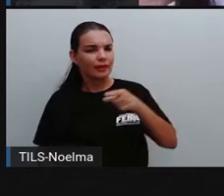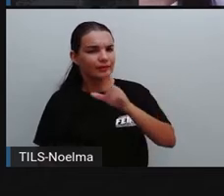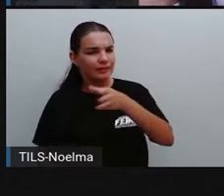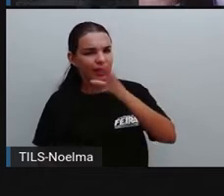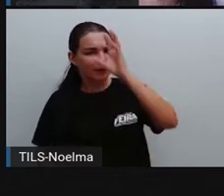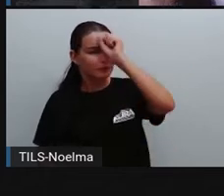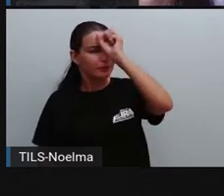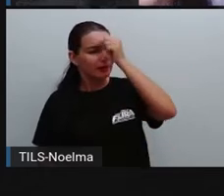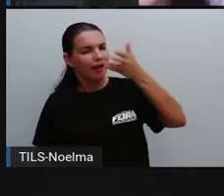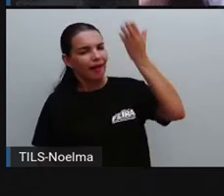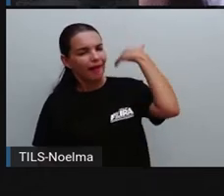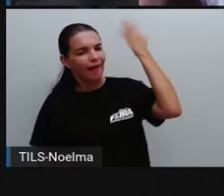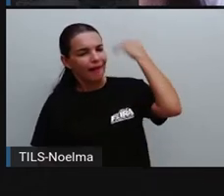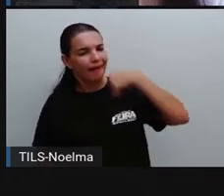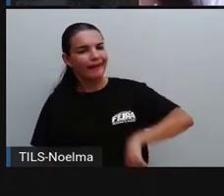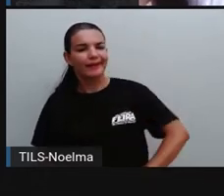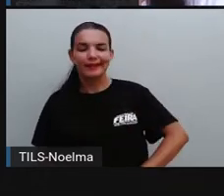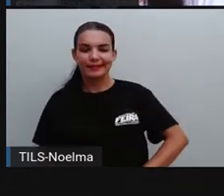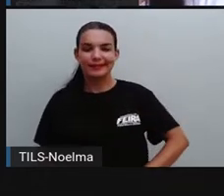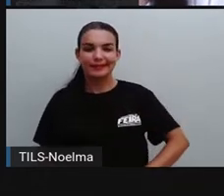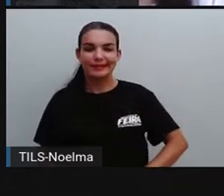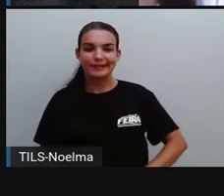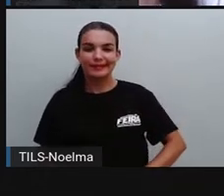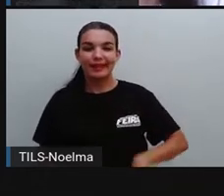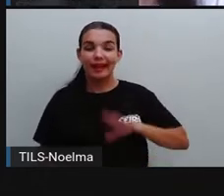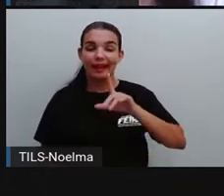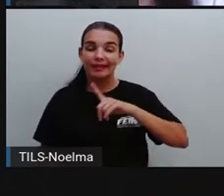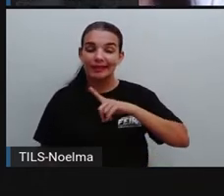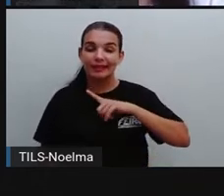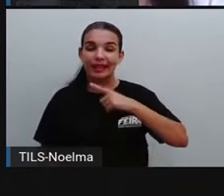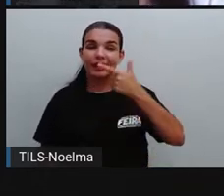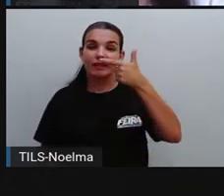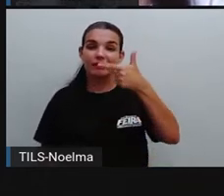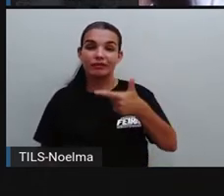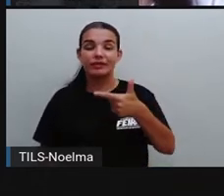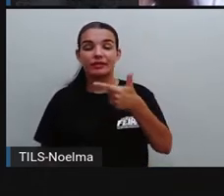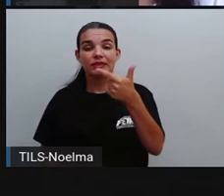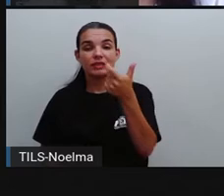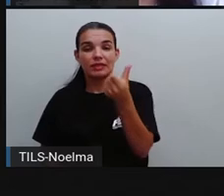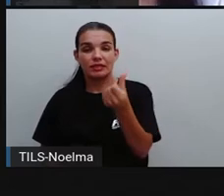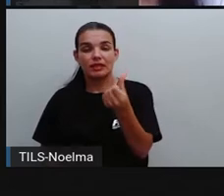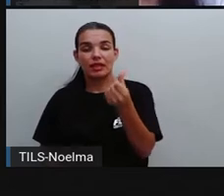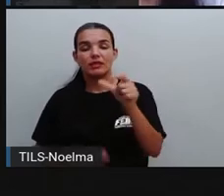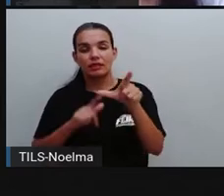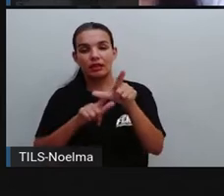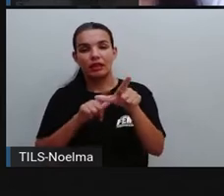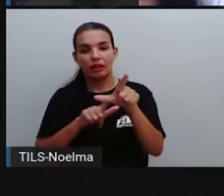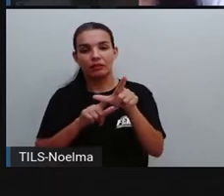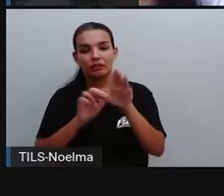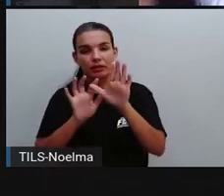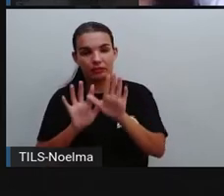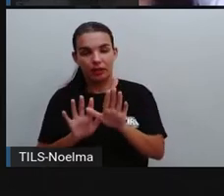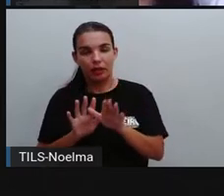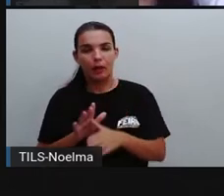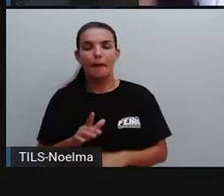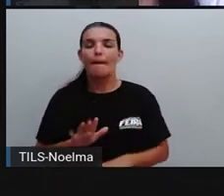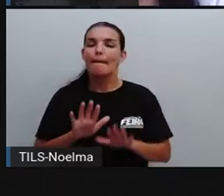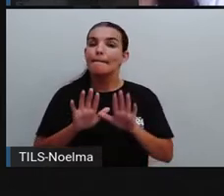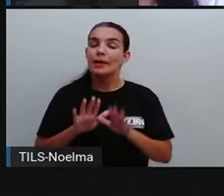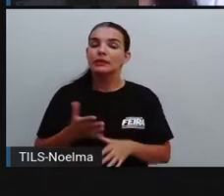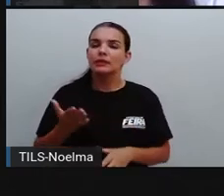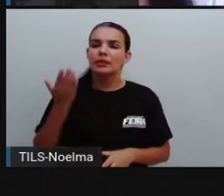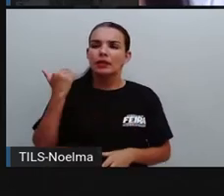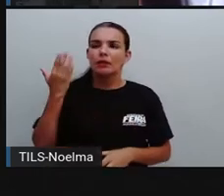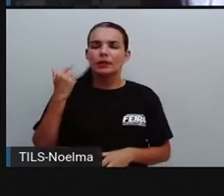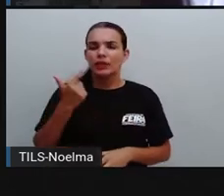aprendeu lá atrás, não é? O nosso alfabeto é composto aí por 26 letras, mas nem sempre teve essas